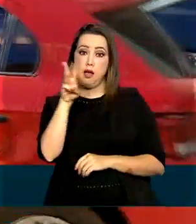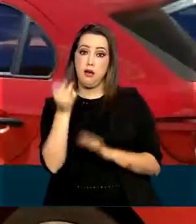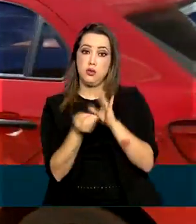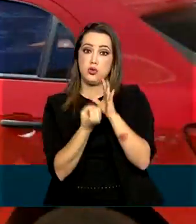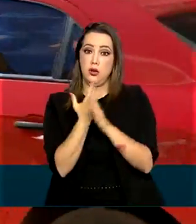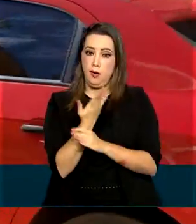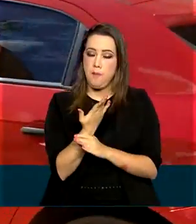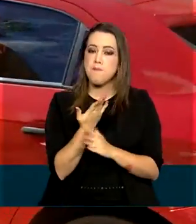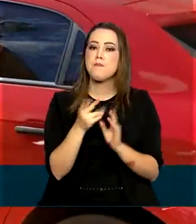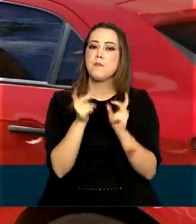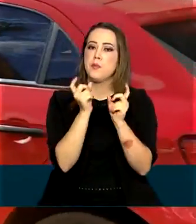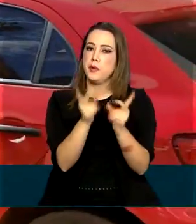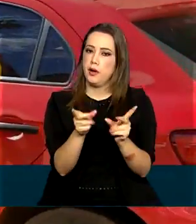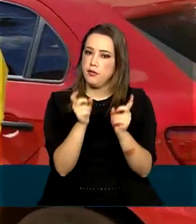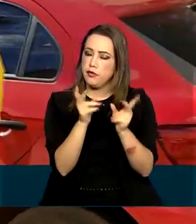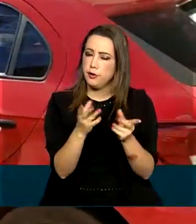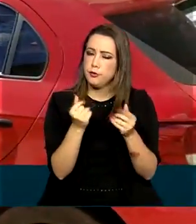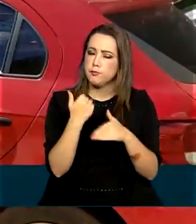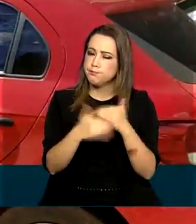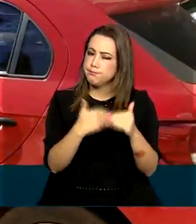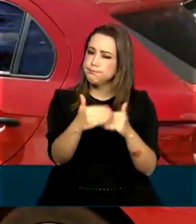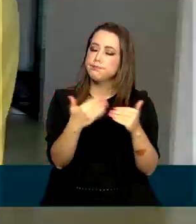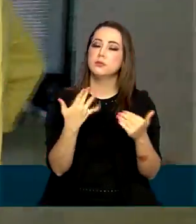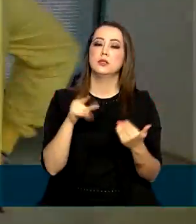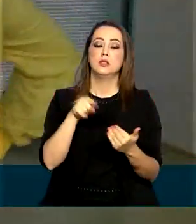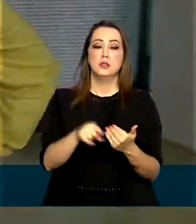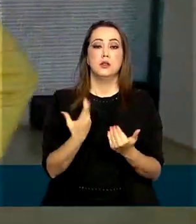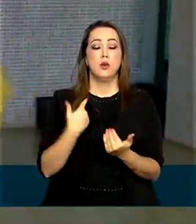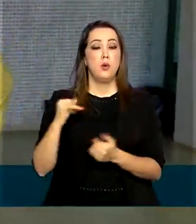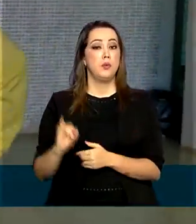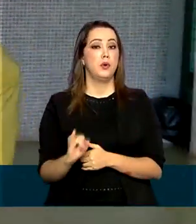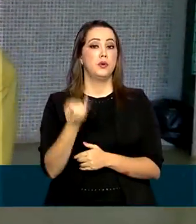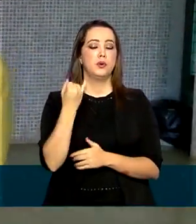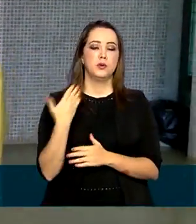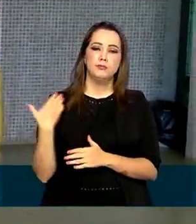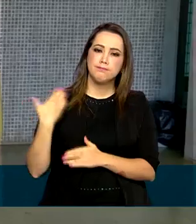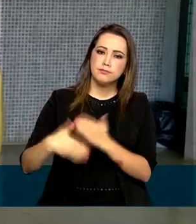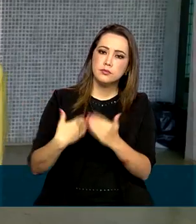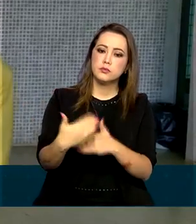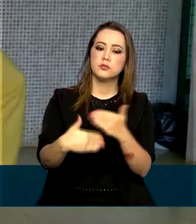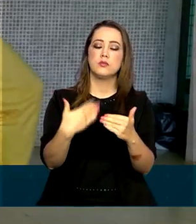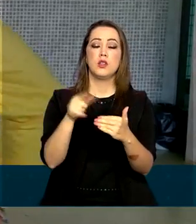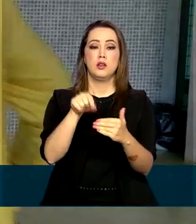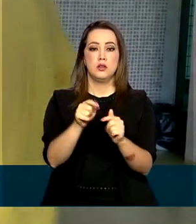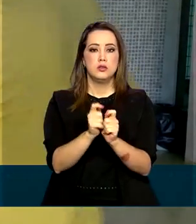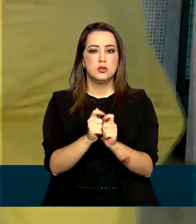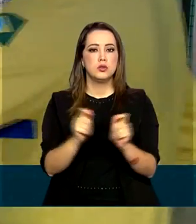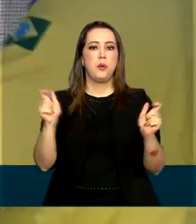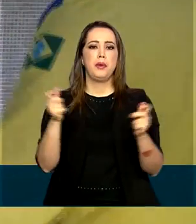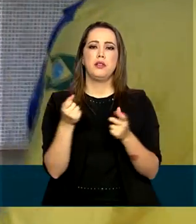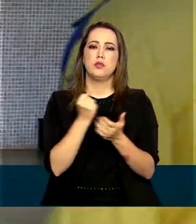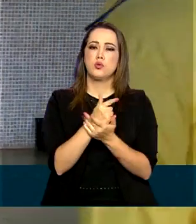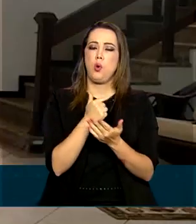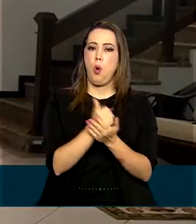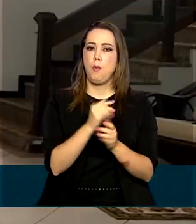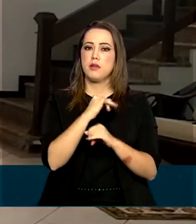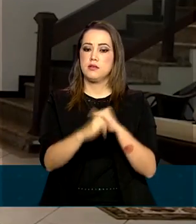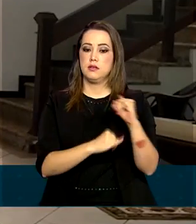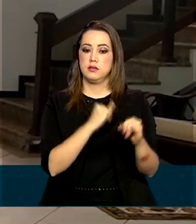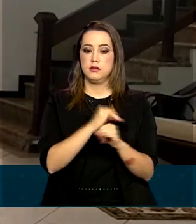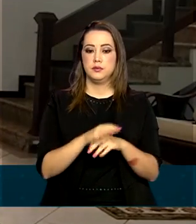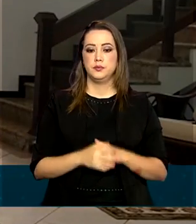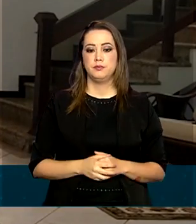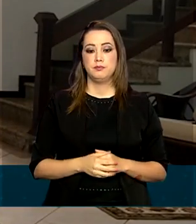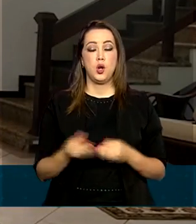E deslanchar nas operações eletrônicas, aproveitando a tendência de aceleração do consumo digital. Para